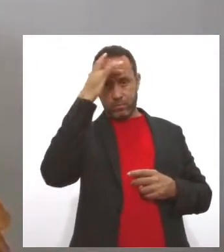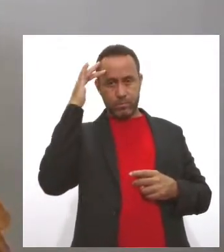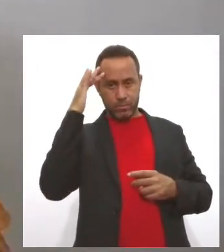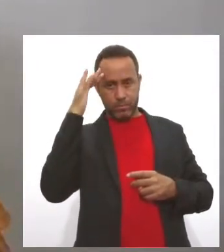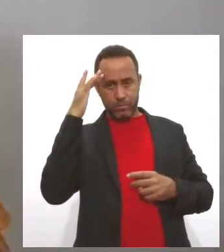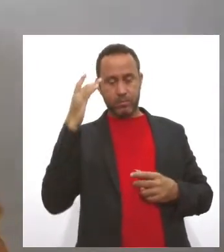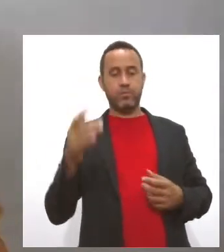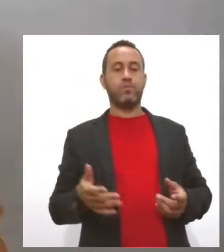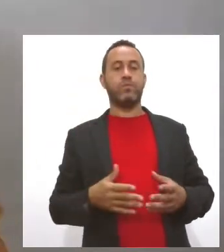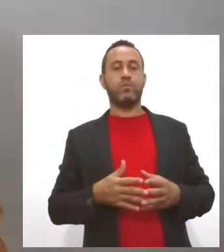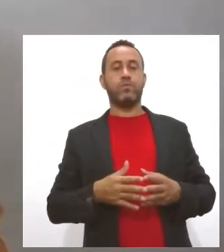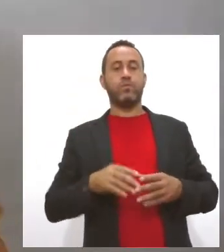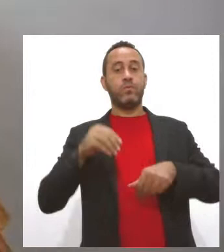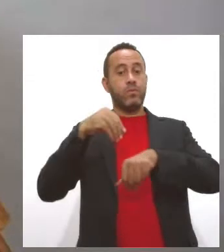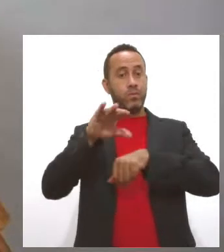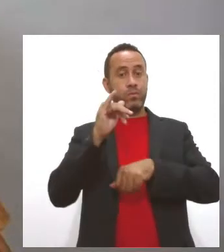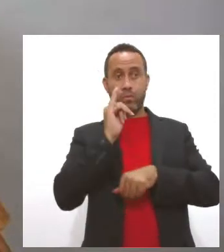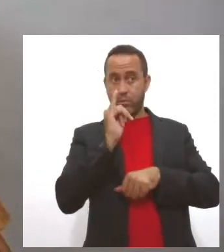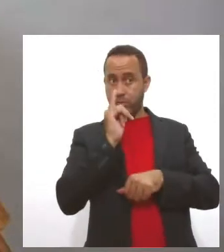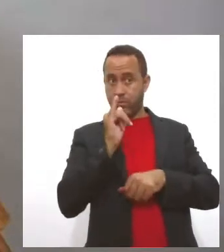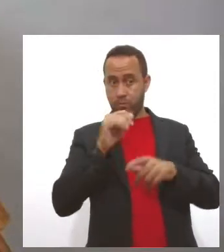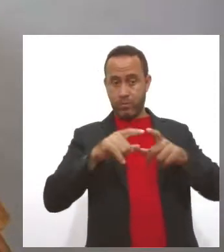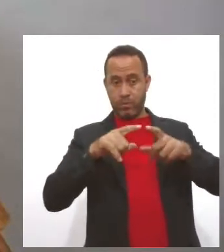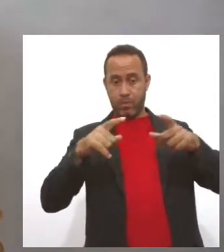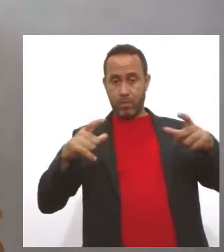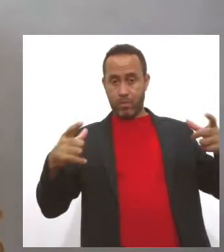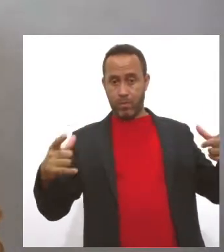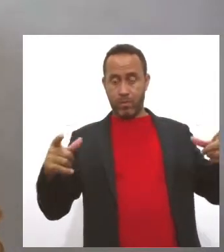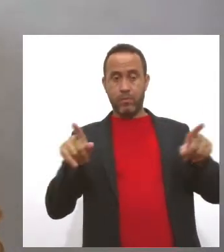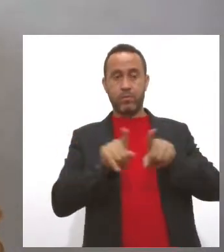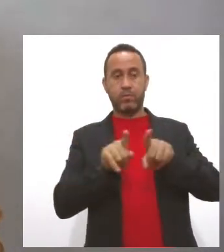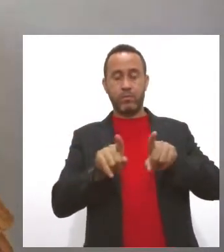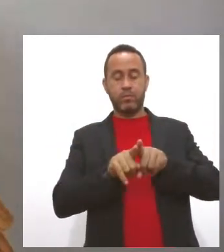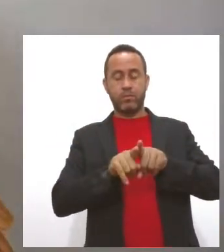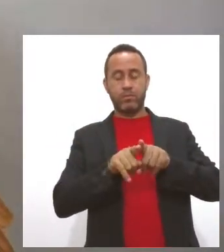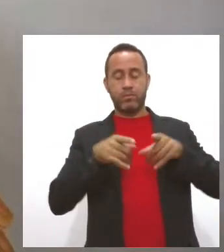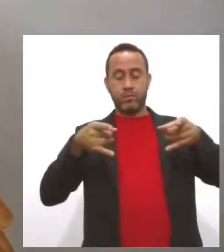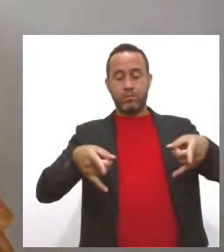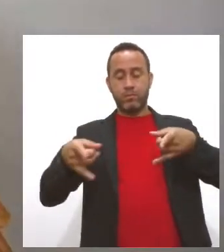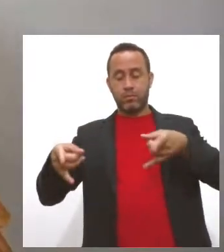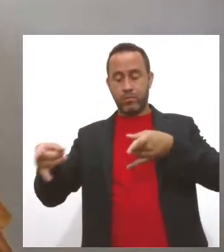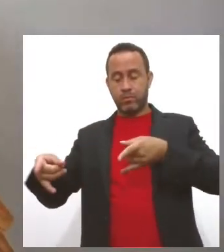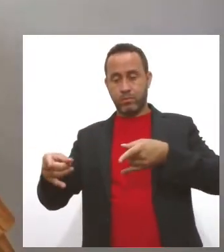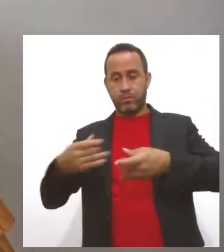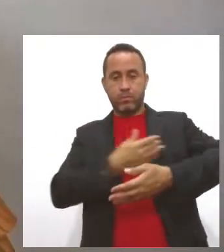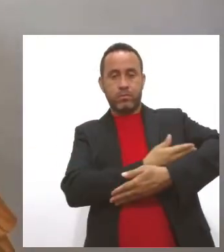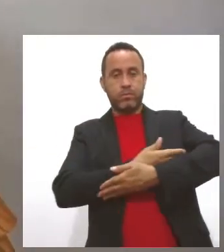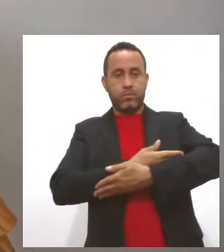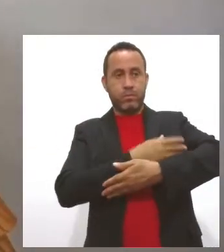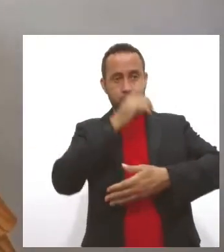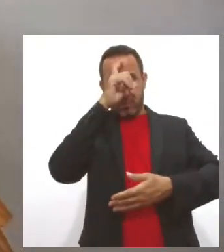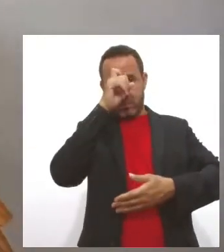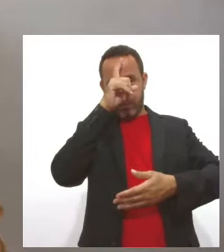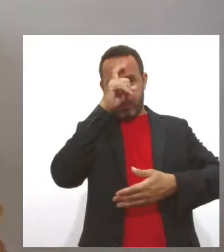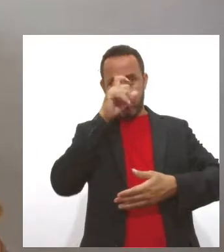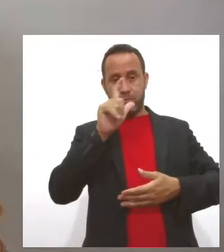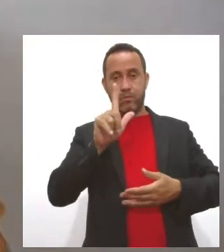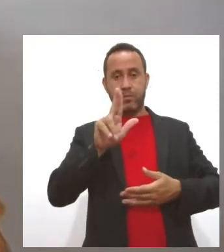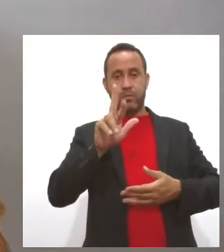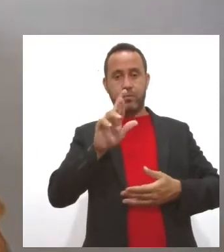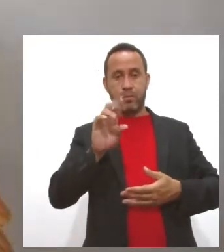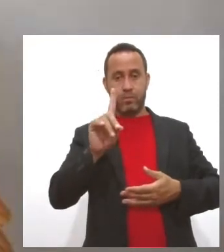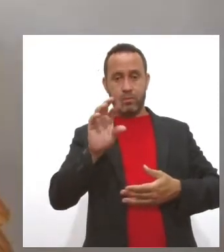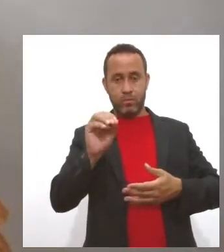E um alerta é que foram ampliados temporariamente os leitos da maternidade Nossa Senhora de Lourdes para atendimento da Covid